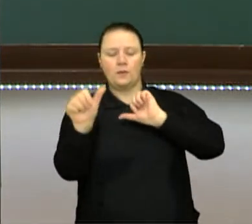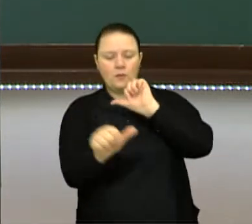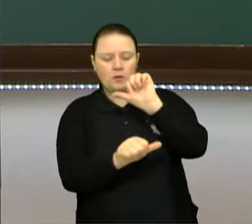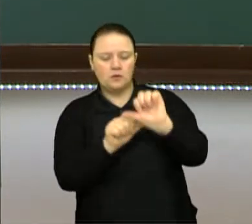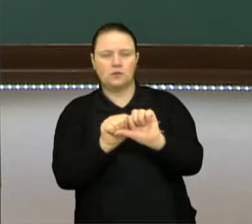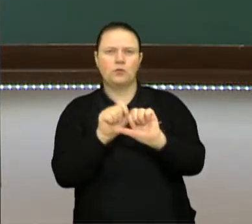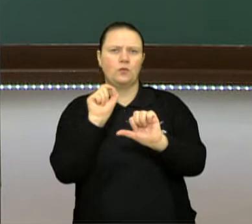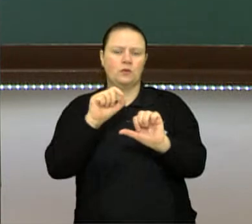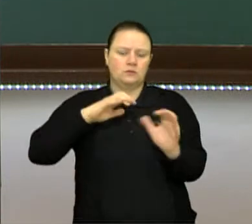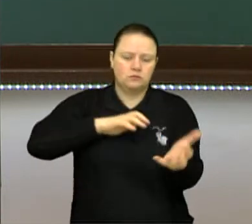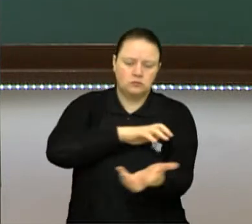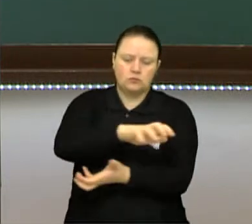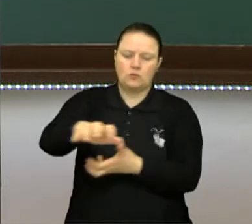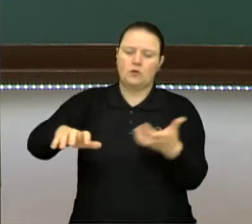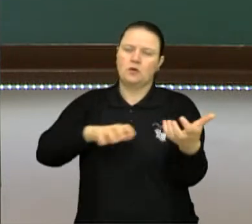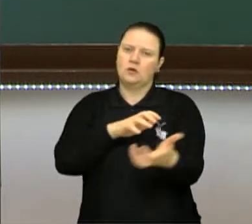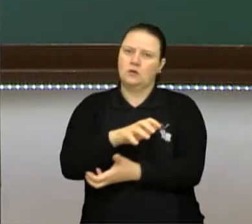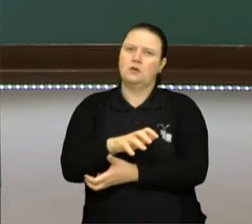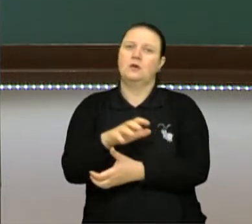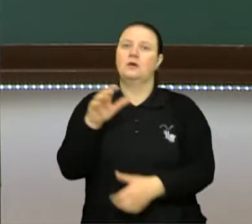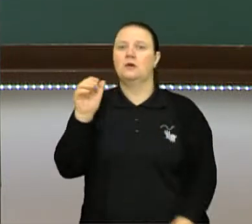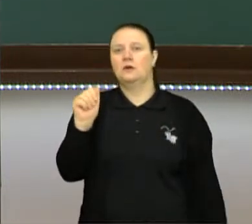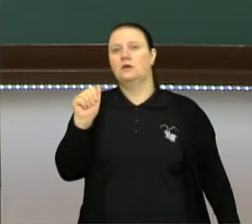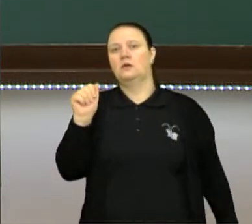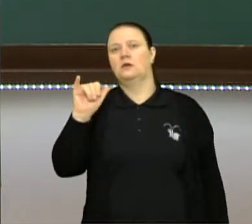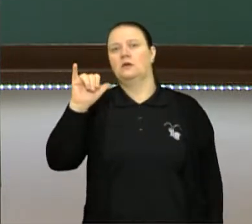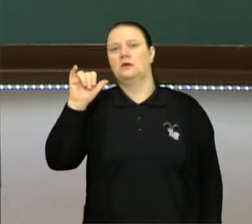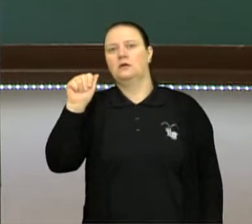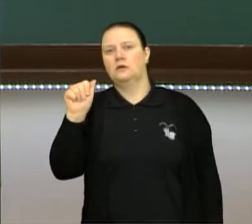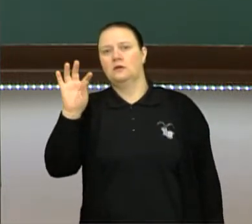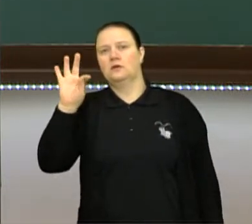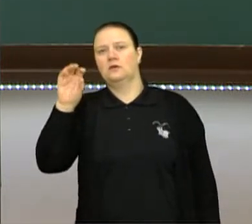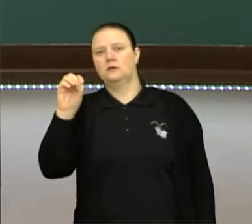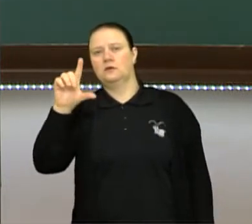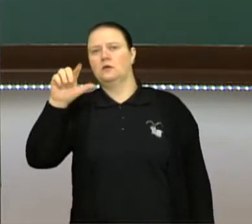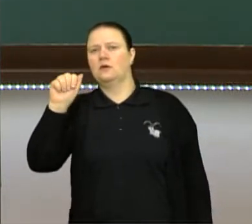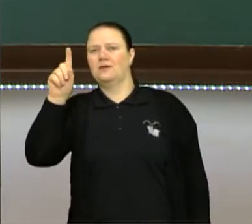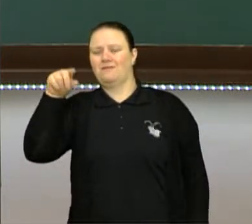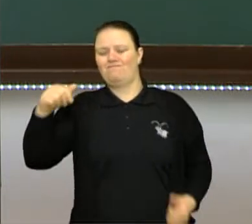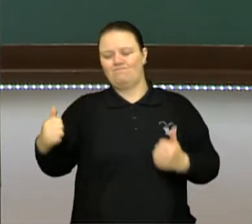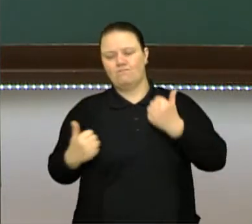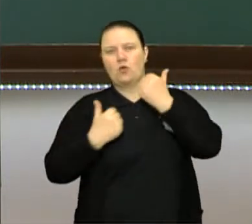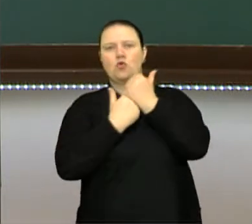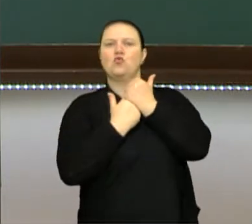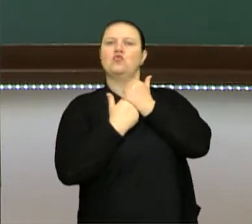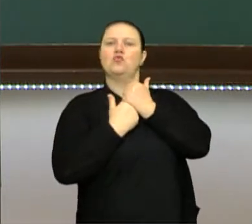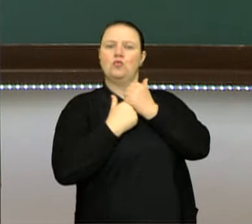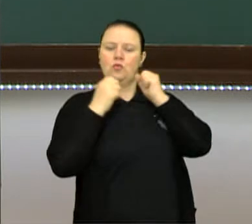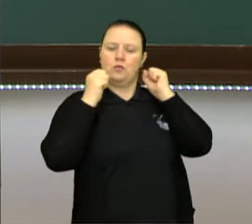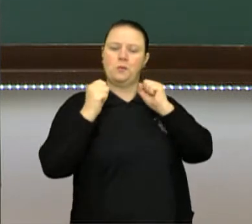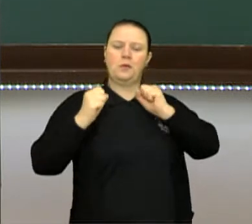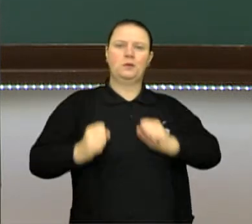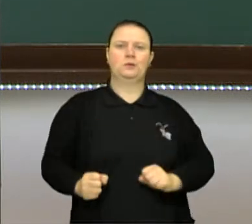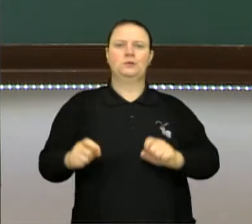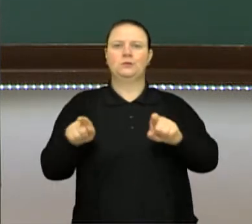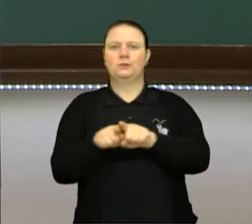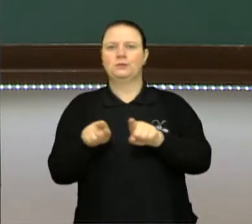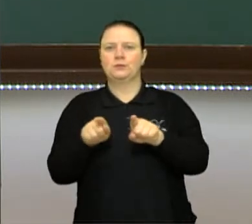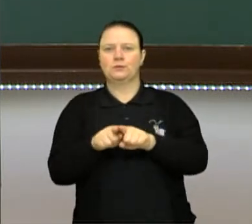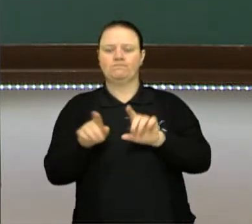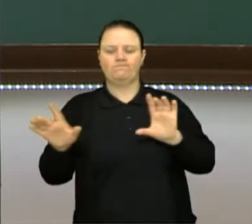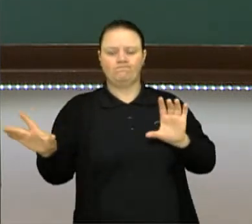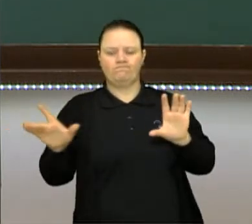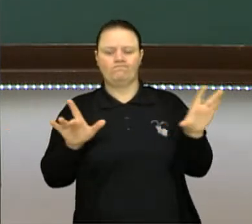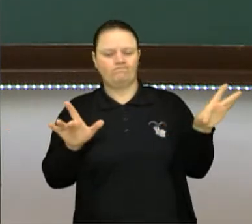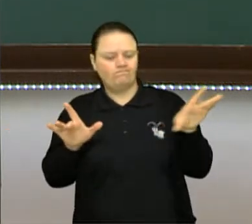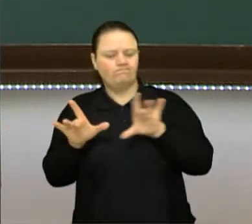revolução no qual o Shaiyatollah Khomeini volta, assume o poder e, novamente, une essas situações econômicas,